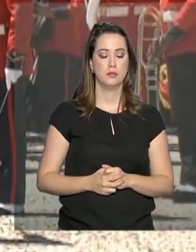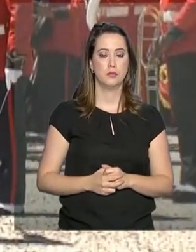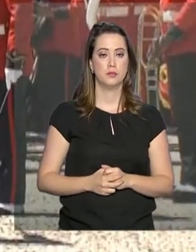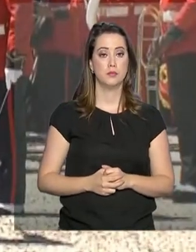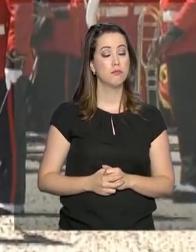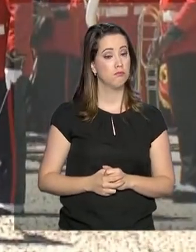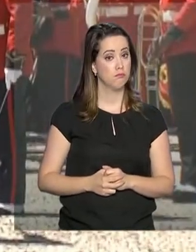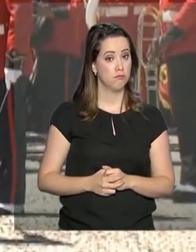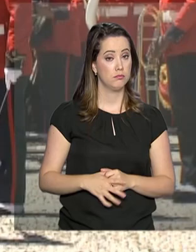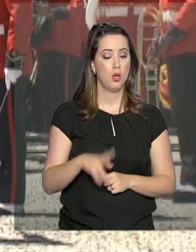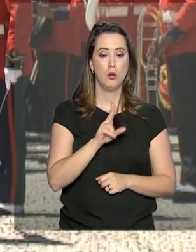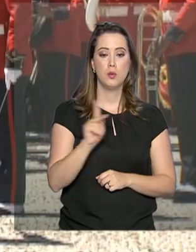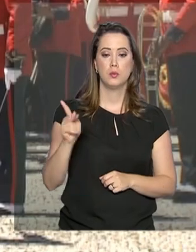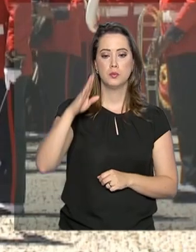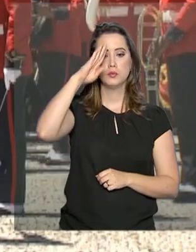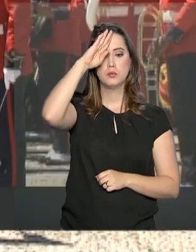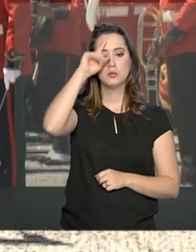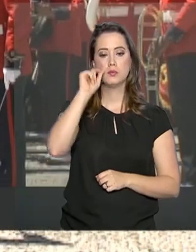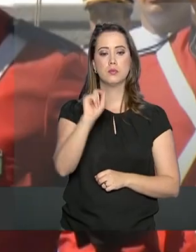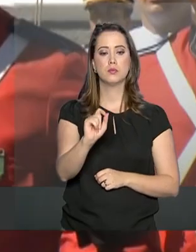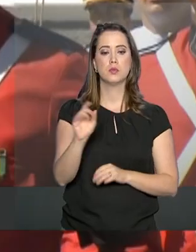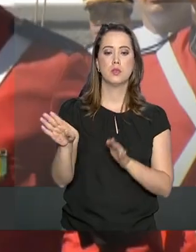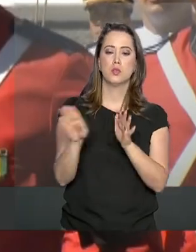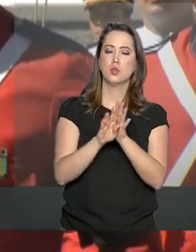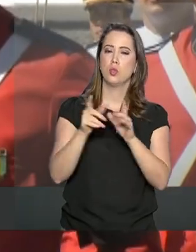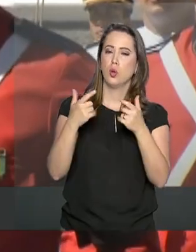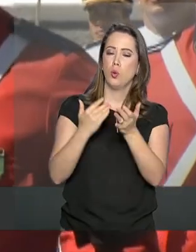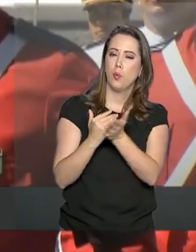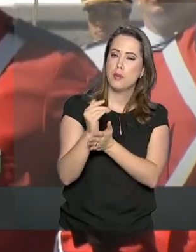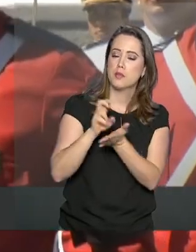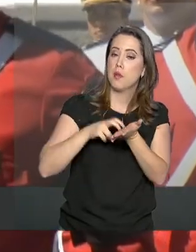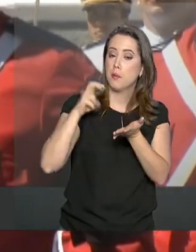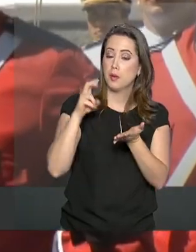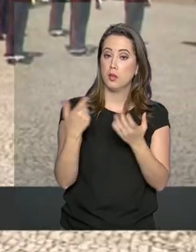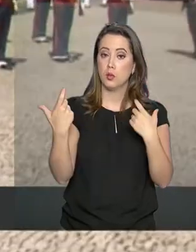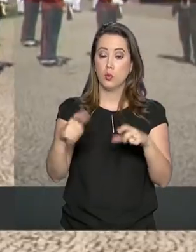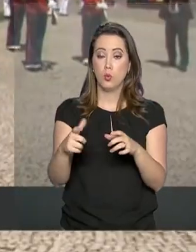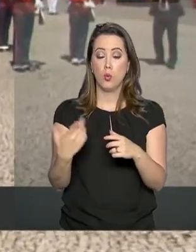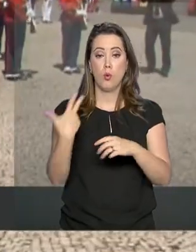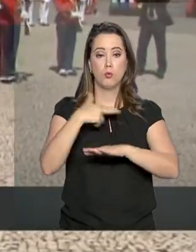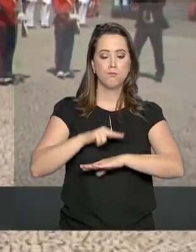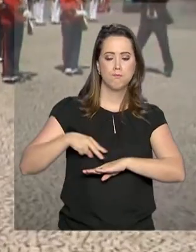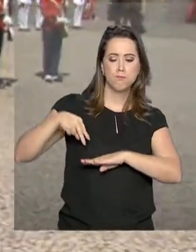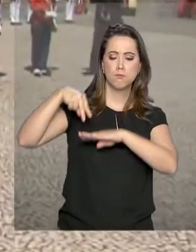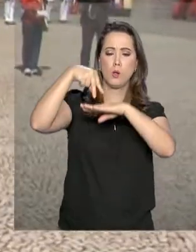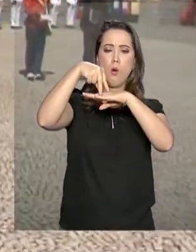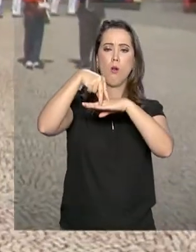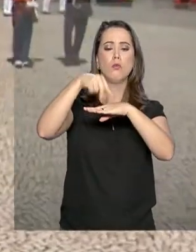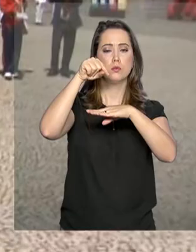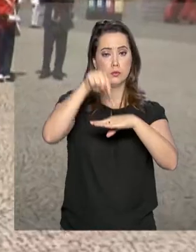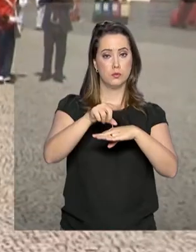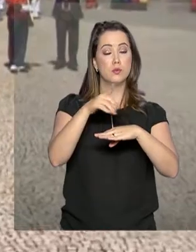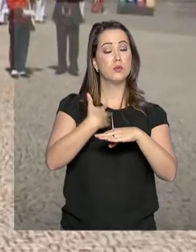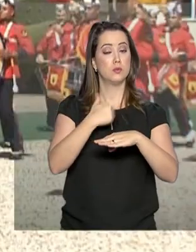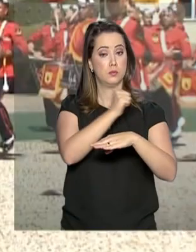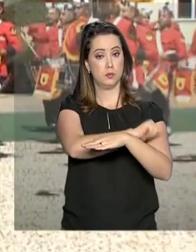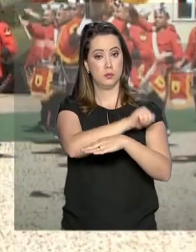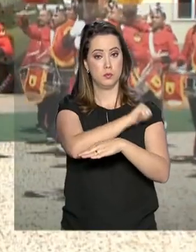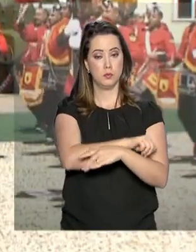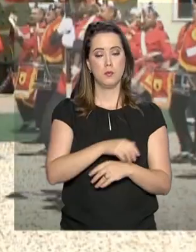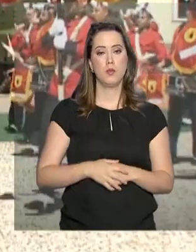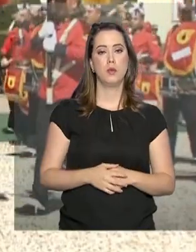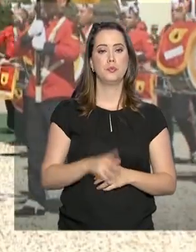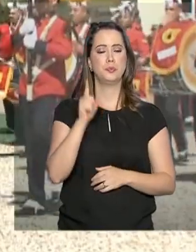O presidente da República, Jair Bolsonaro, chegou no início da manhã na Fortaleza de São José, na Ilha das Cobras, no Rio de Janeiro.